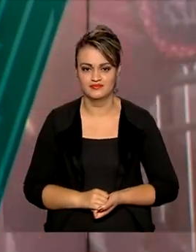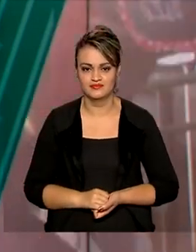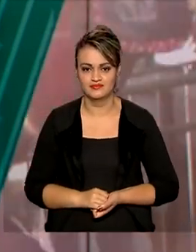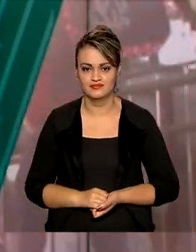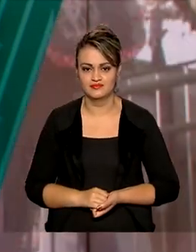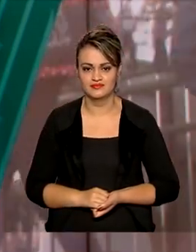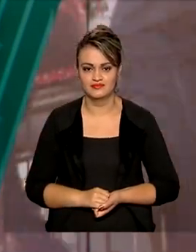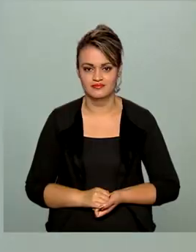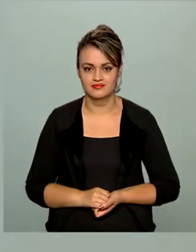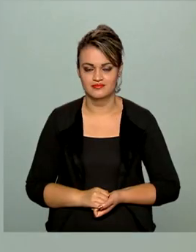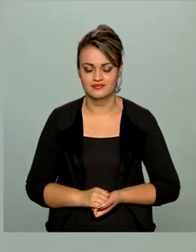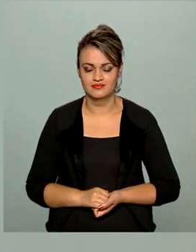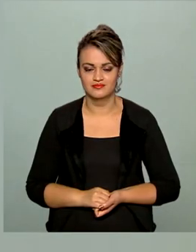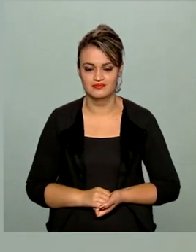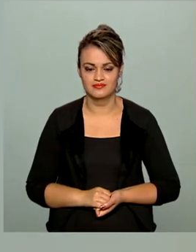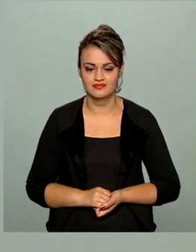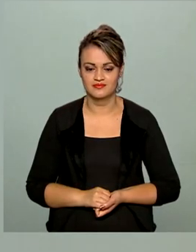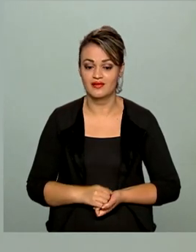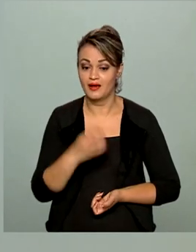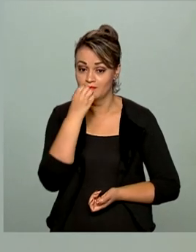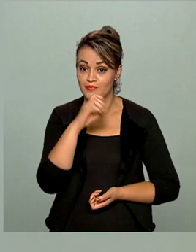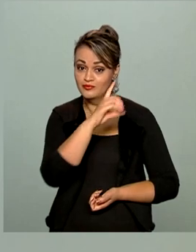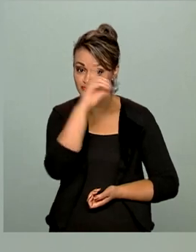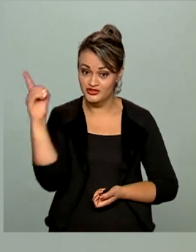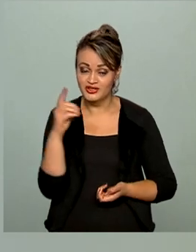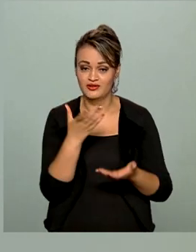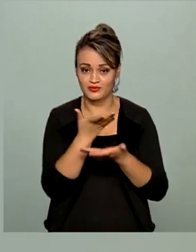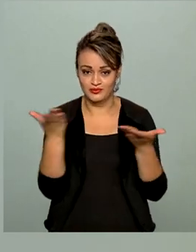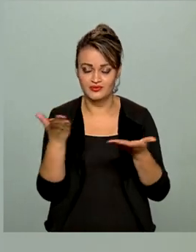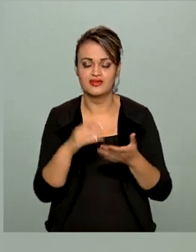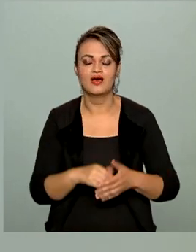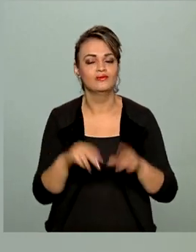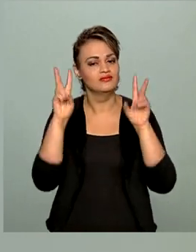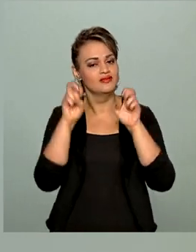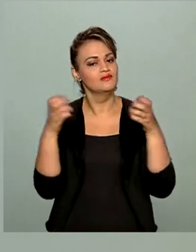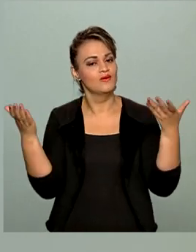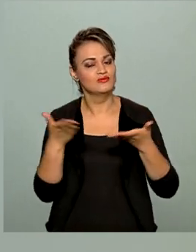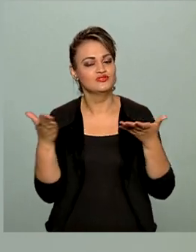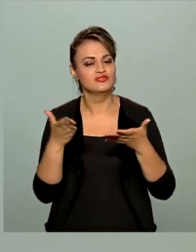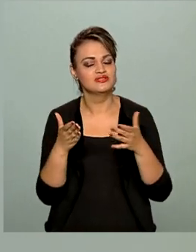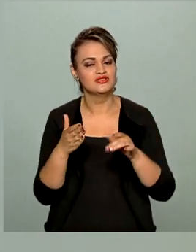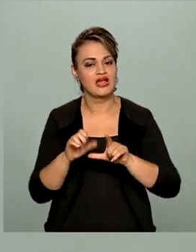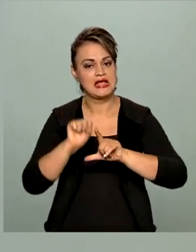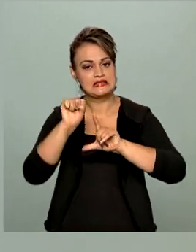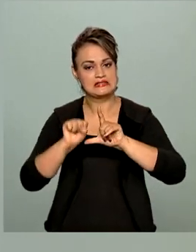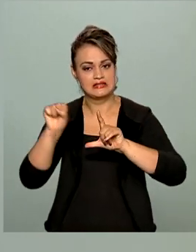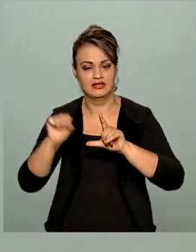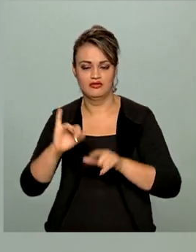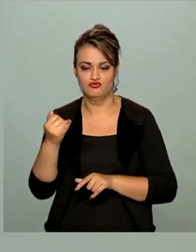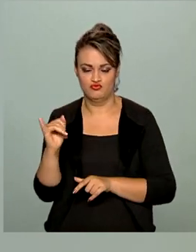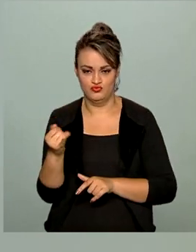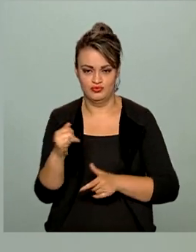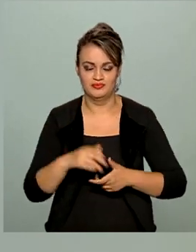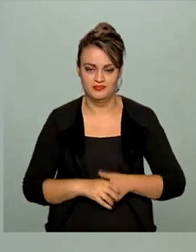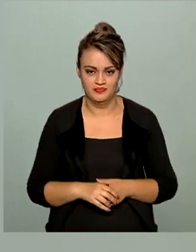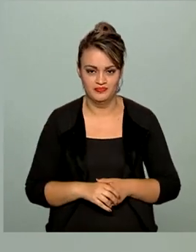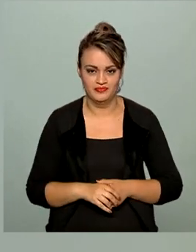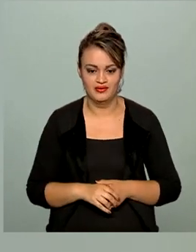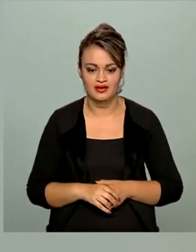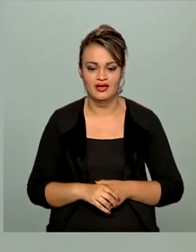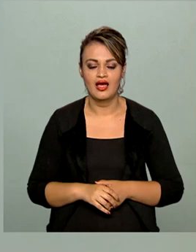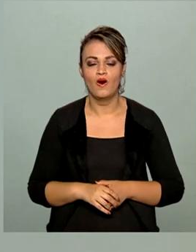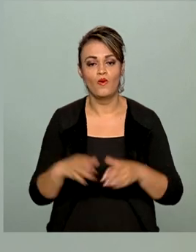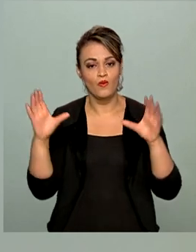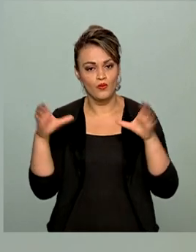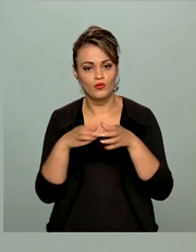Ricardo Caldas. Bom dia, bom dia a todos. O nosso tema de hoje é a taxa de juros no Brasil. O